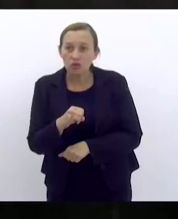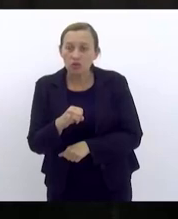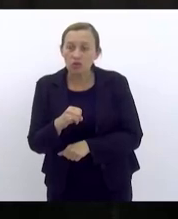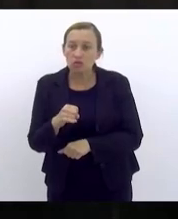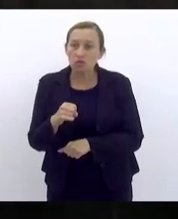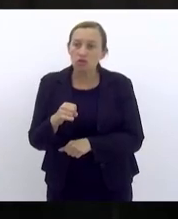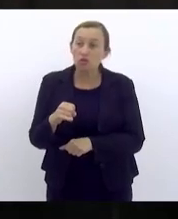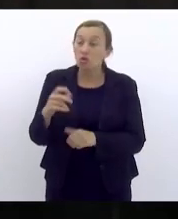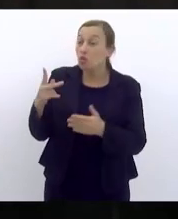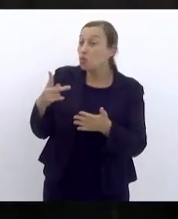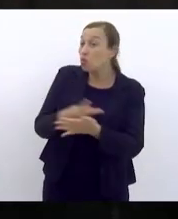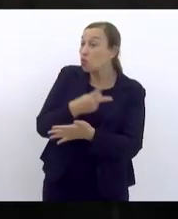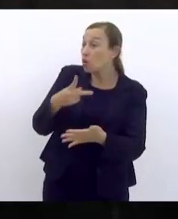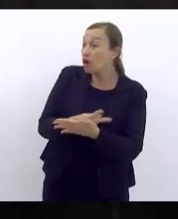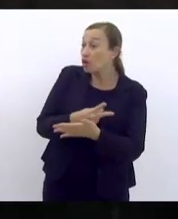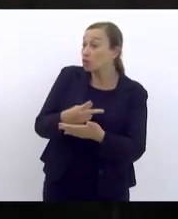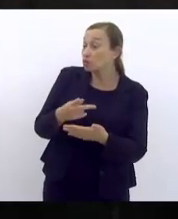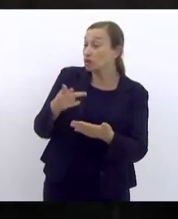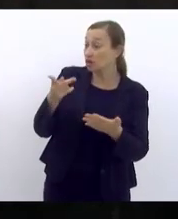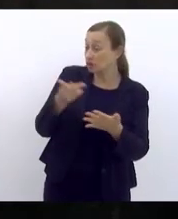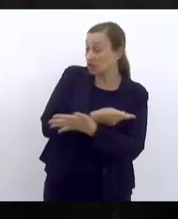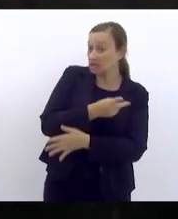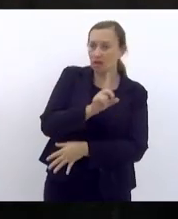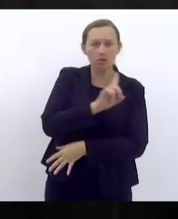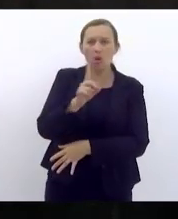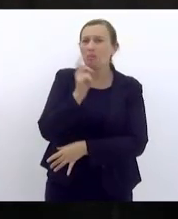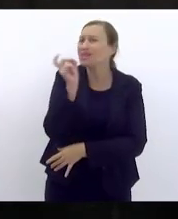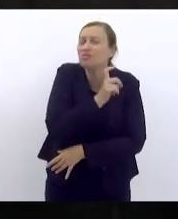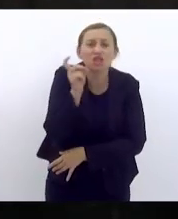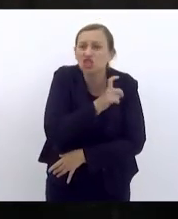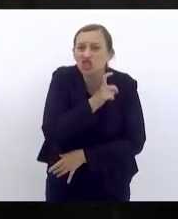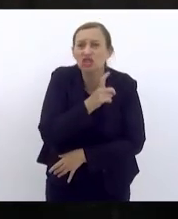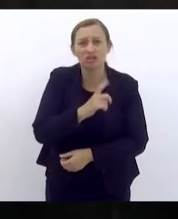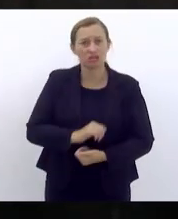fatos já seria grave mas nós estamos diante de uma mentira